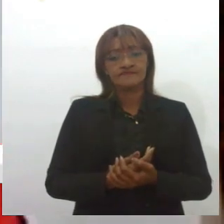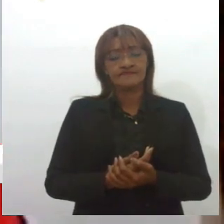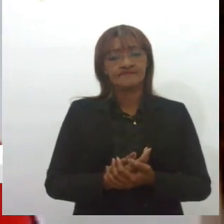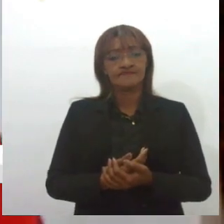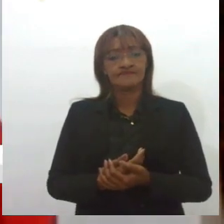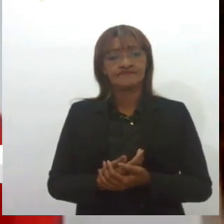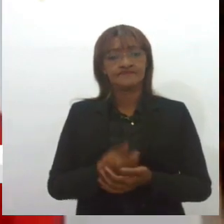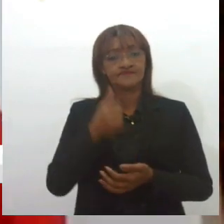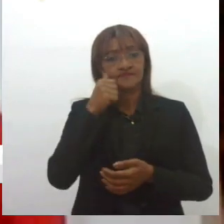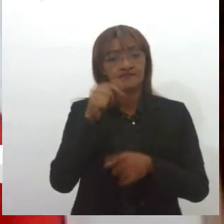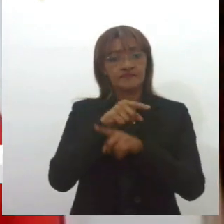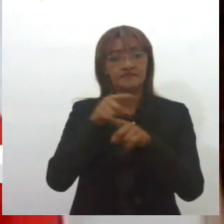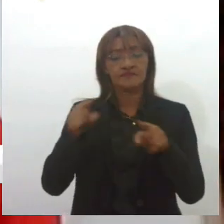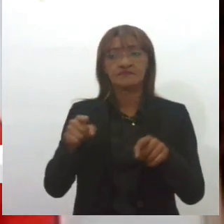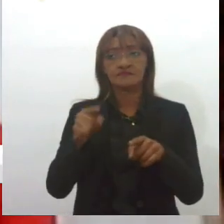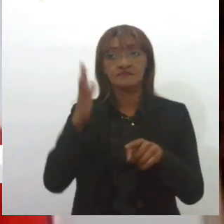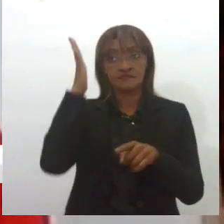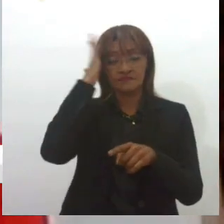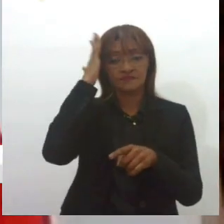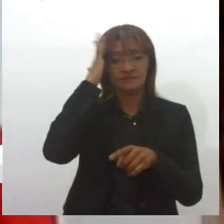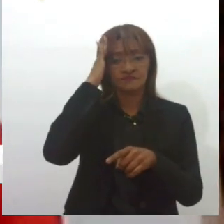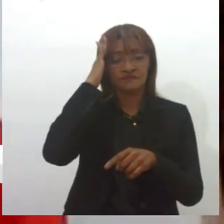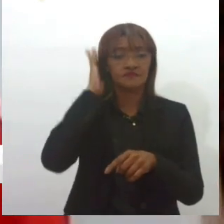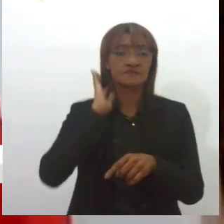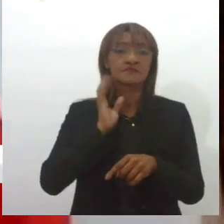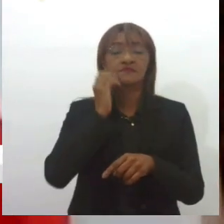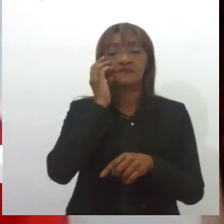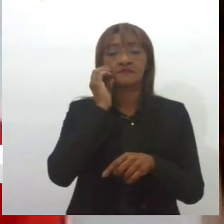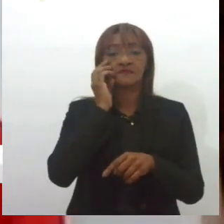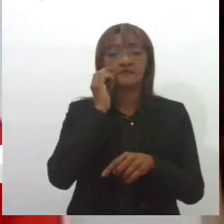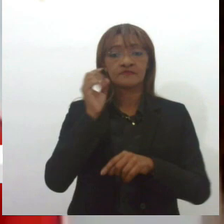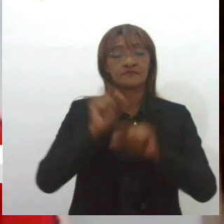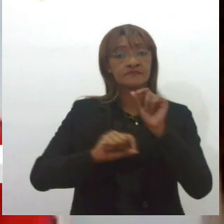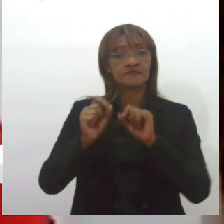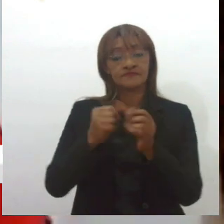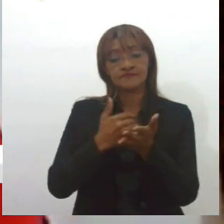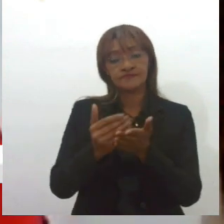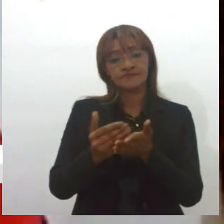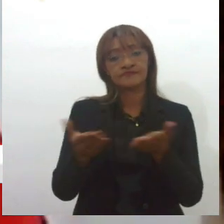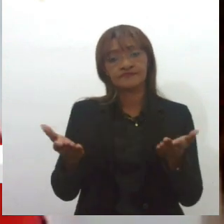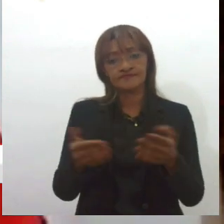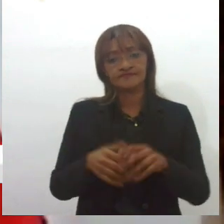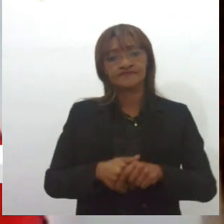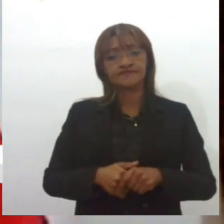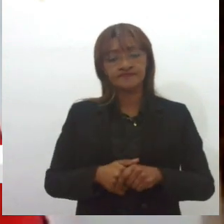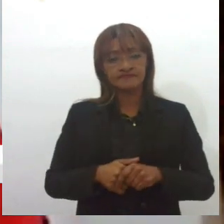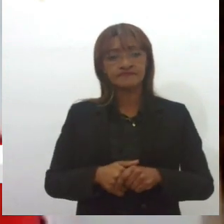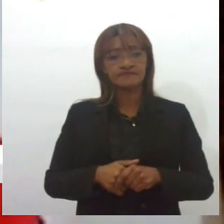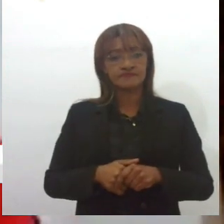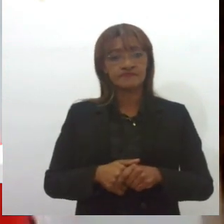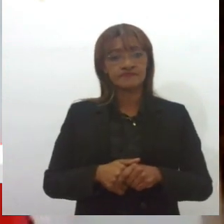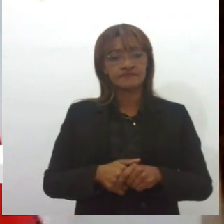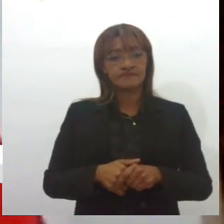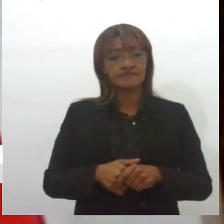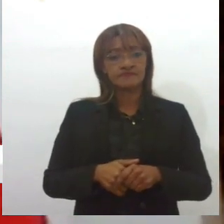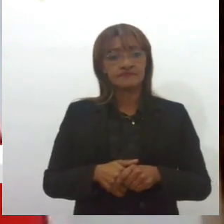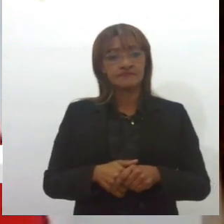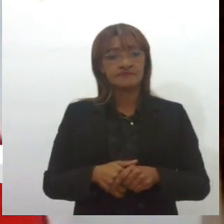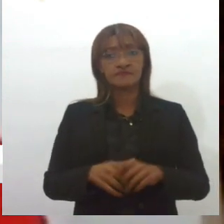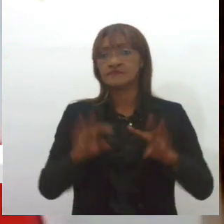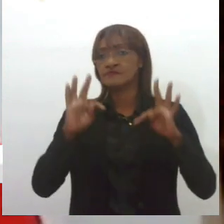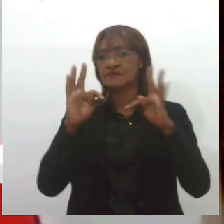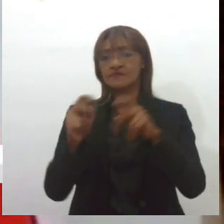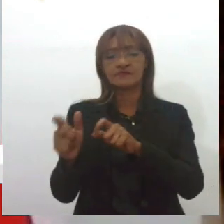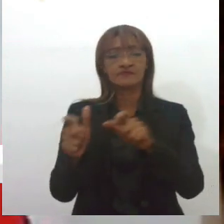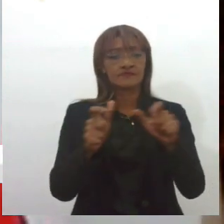Essas mulheres estão muito mais conscientes do que quando eu entrei, digamos assim, e estão em todos os lugares,